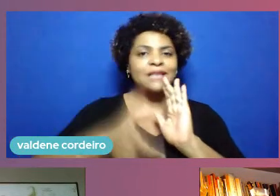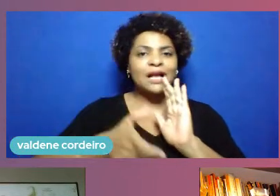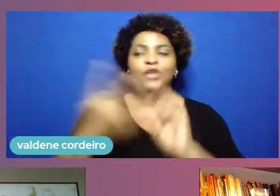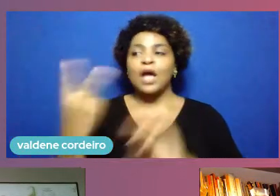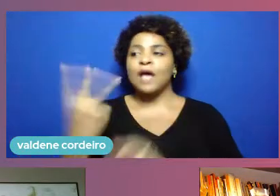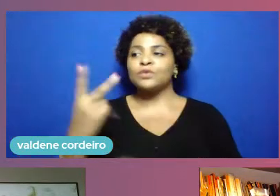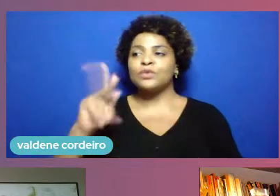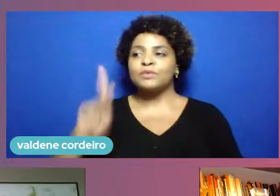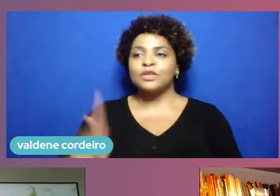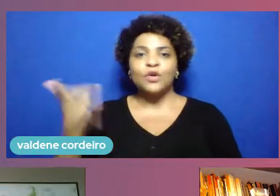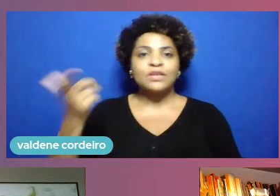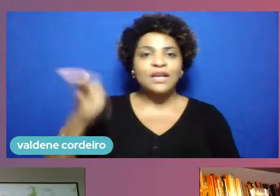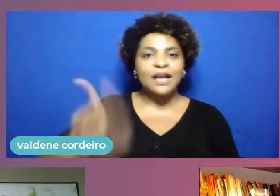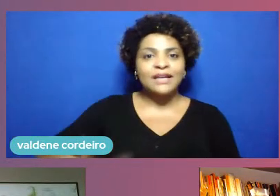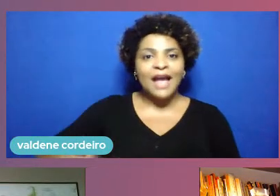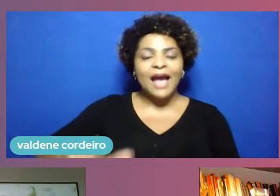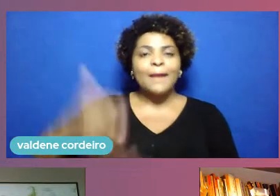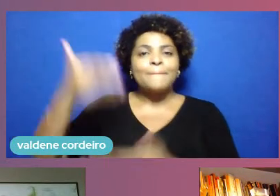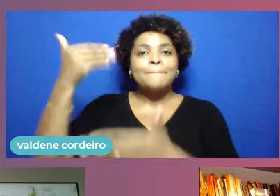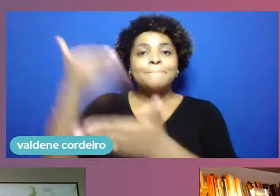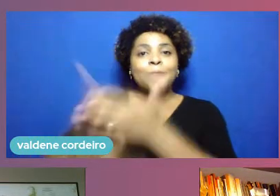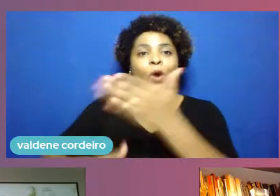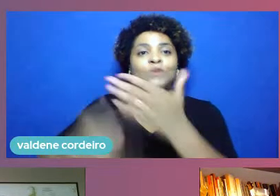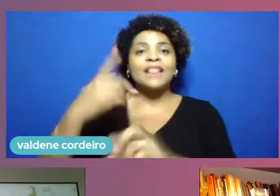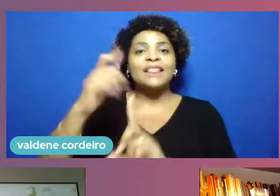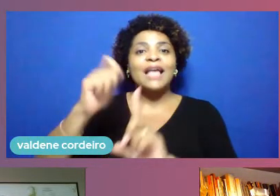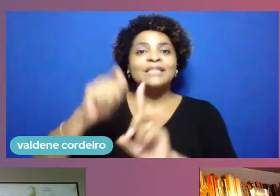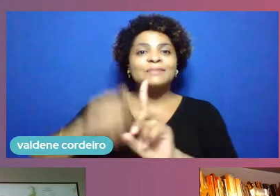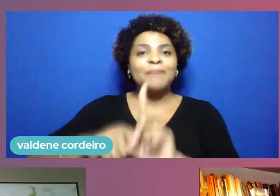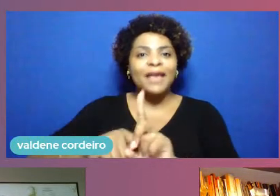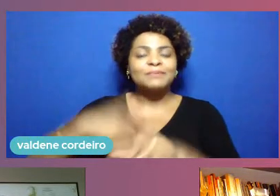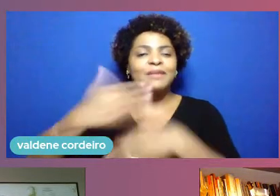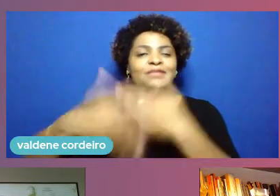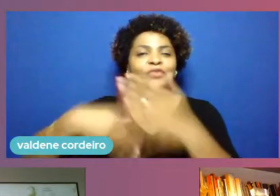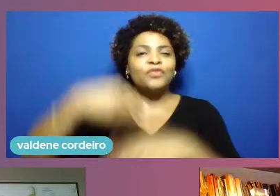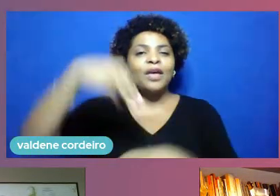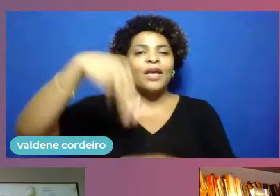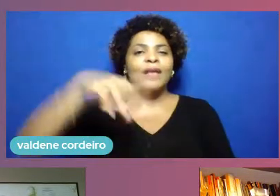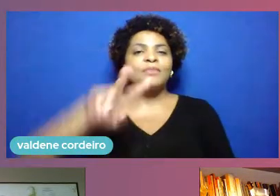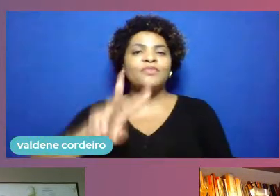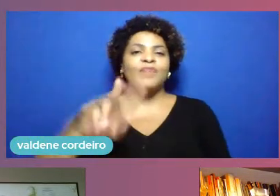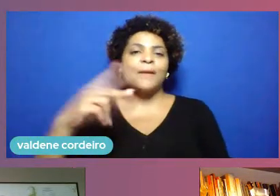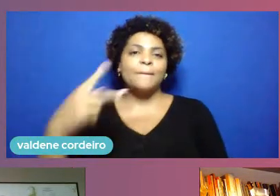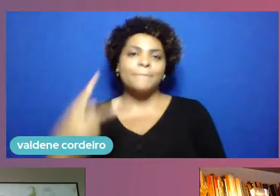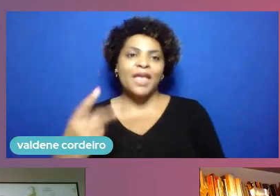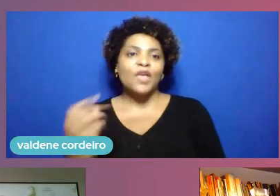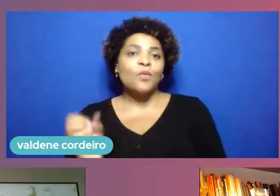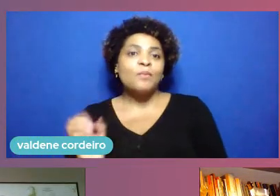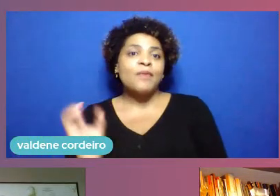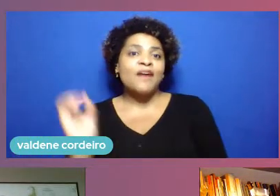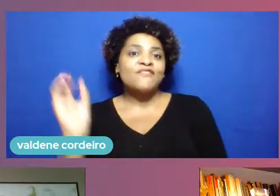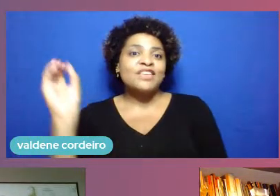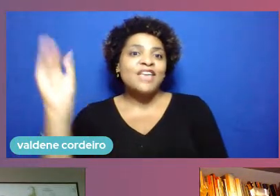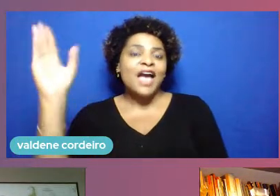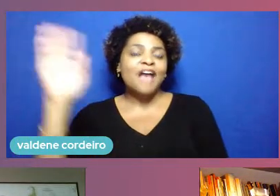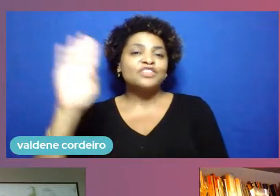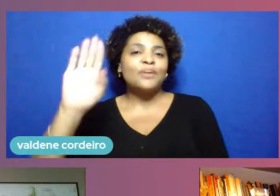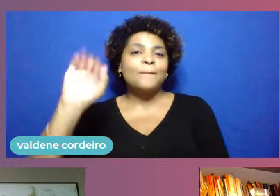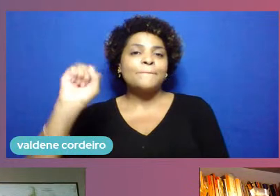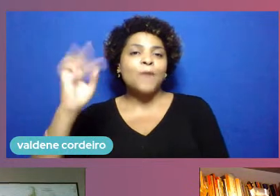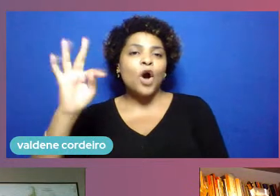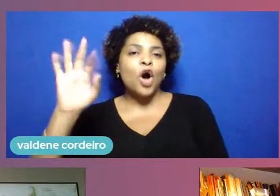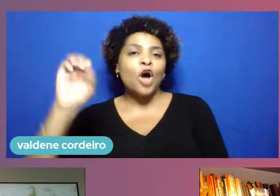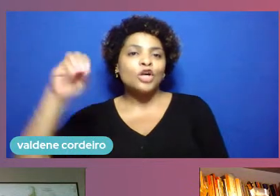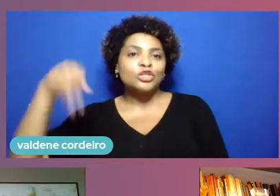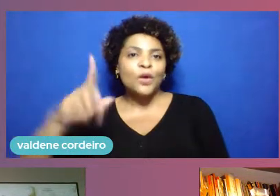para desenvolver o MVP e uma viagem para Boston para a sede lá da instituição parceira do projeto para